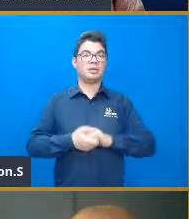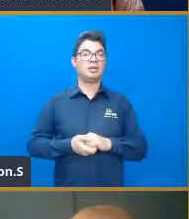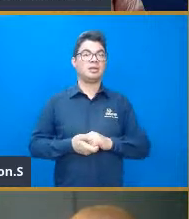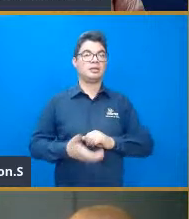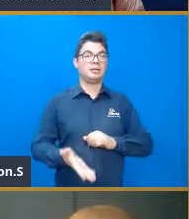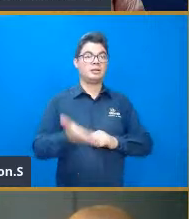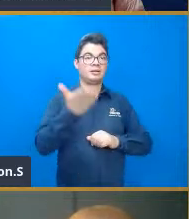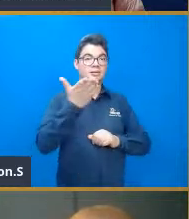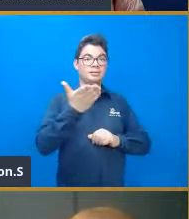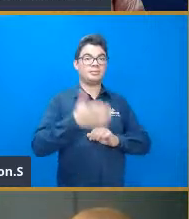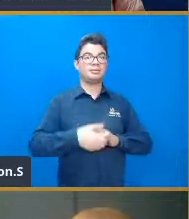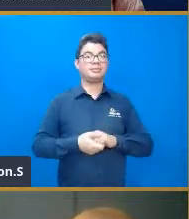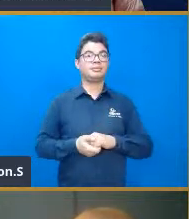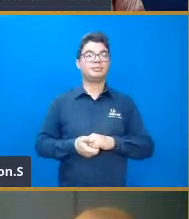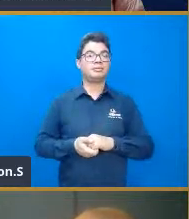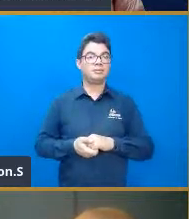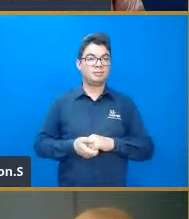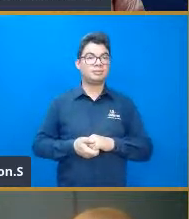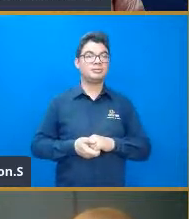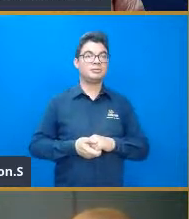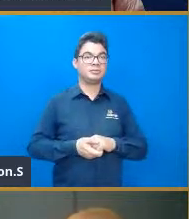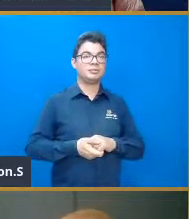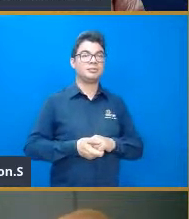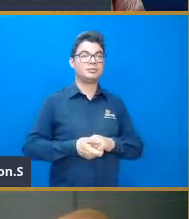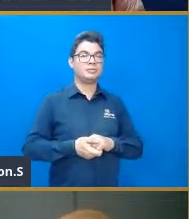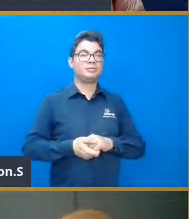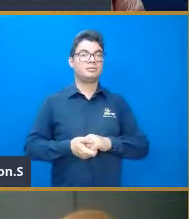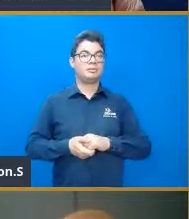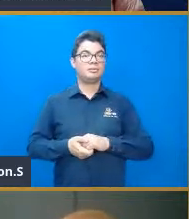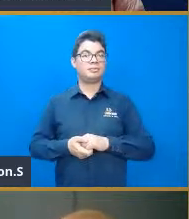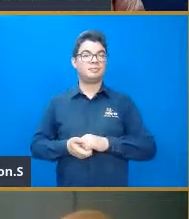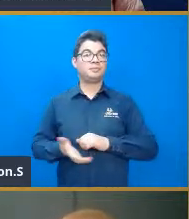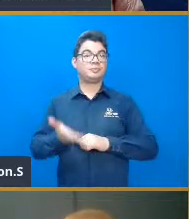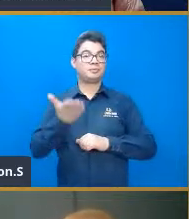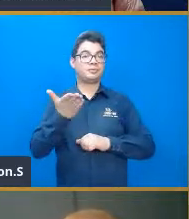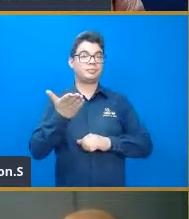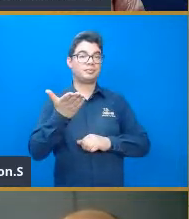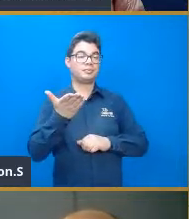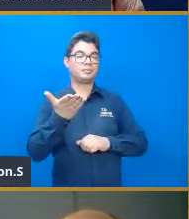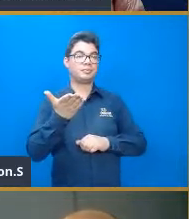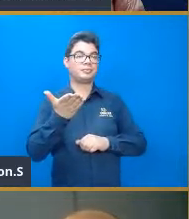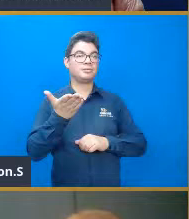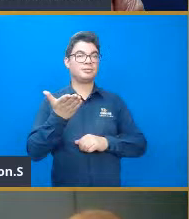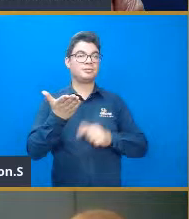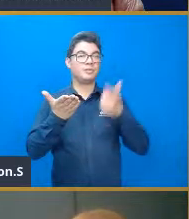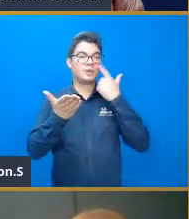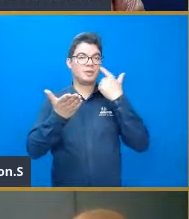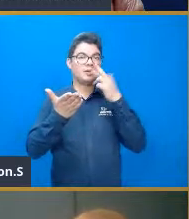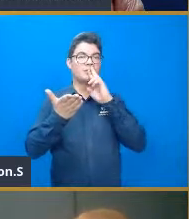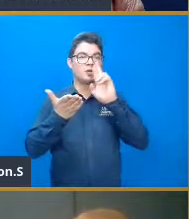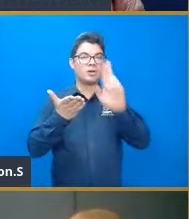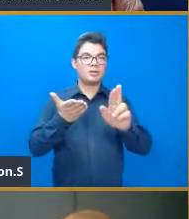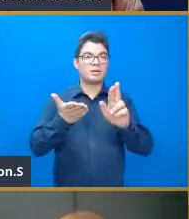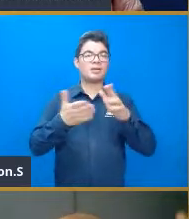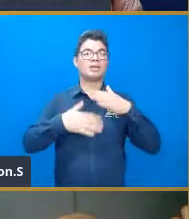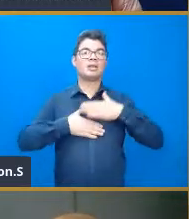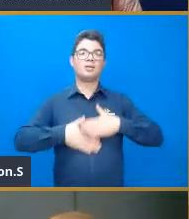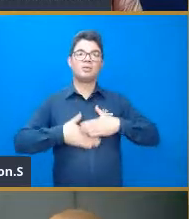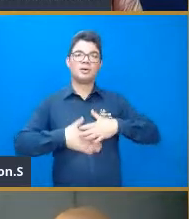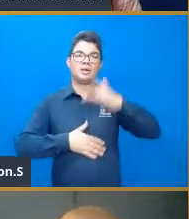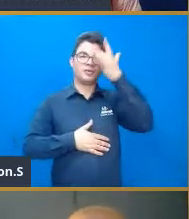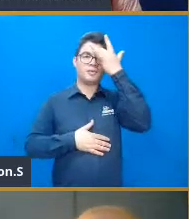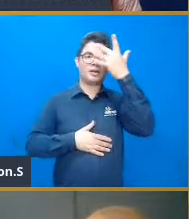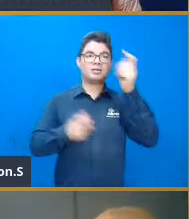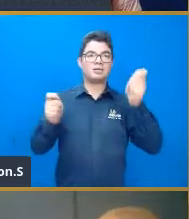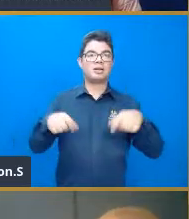forma de fração, 1 sobre 2, e a função, então, vai ser 25, que multiplica 1 sobre 2 elevado a X. Então, bem tranquilo, bem fácil, e a